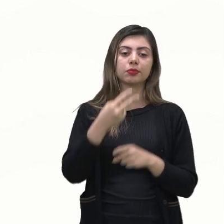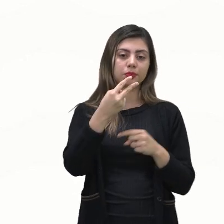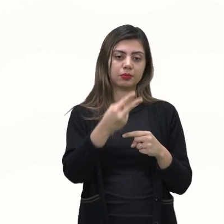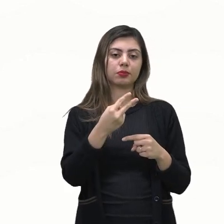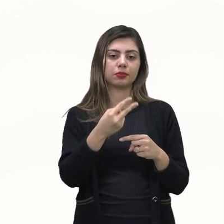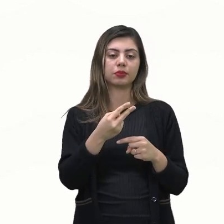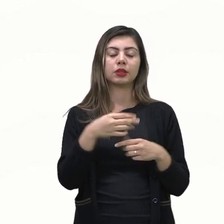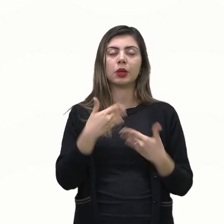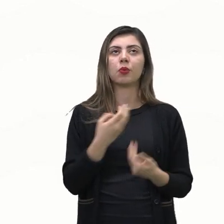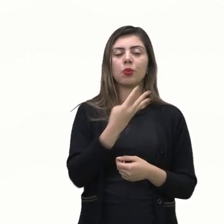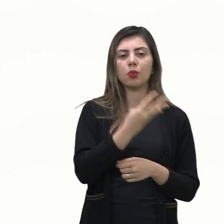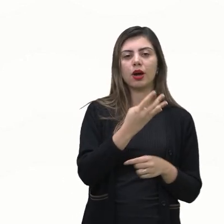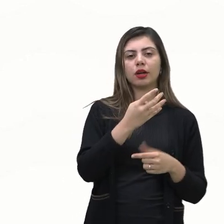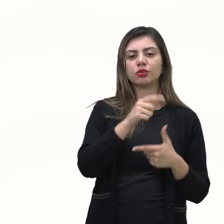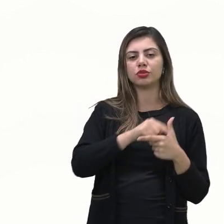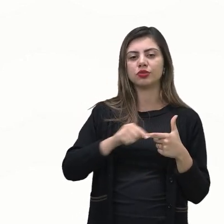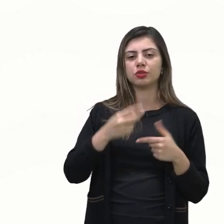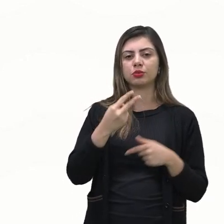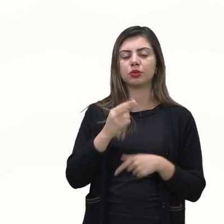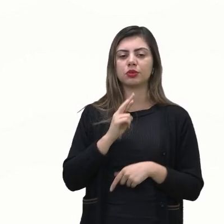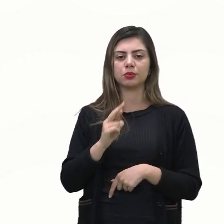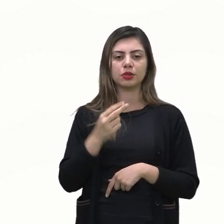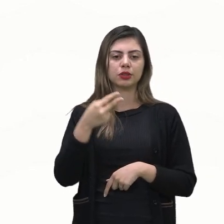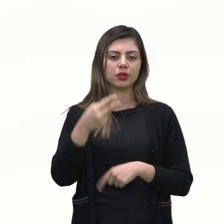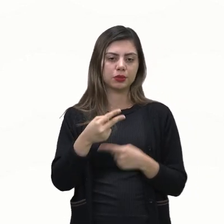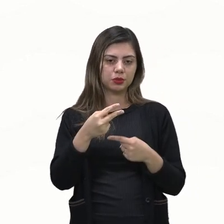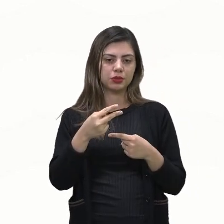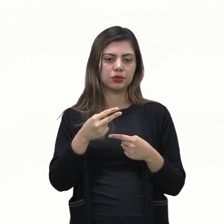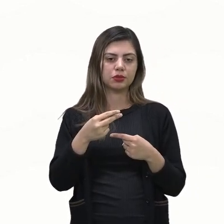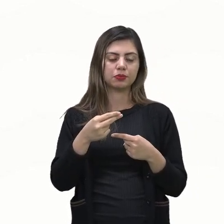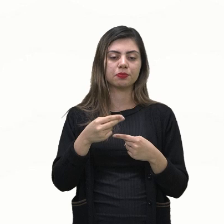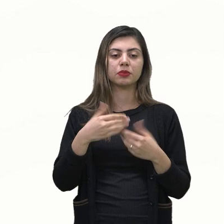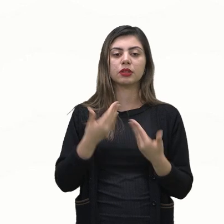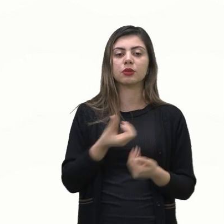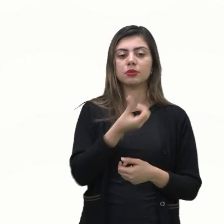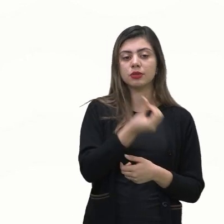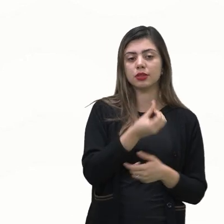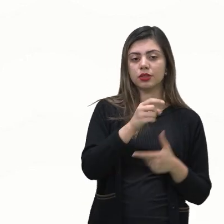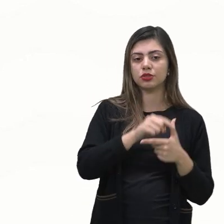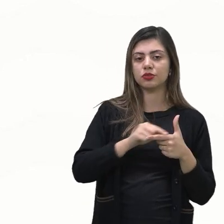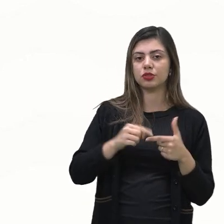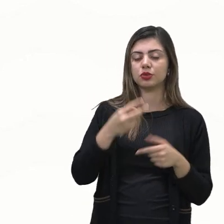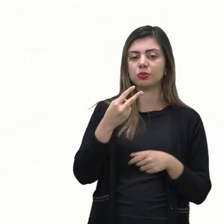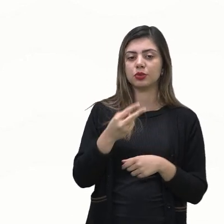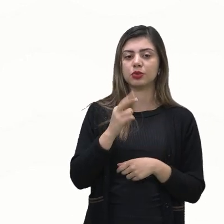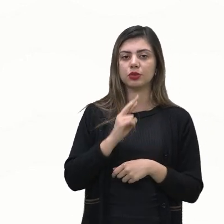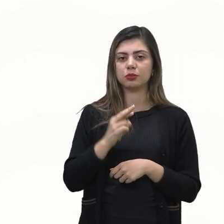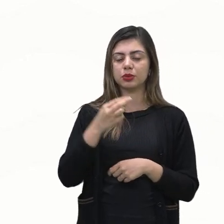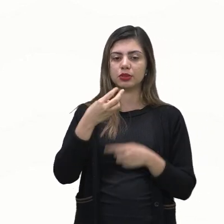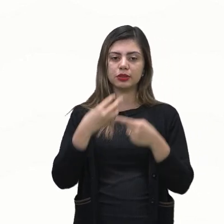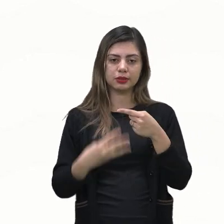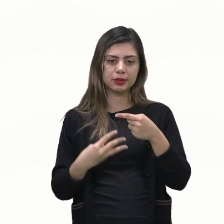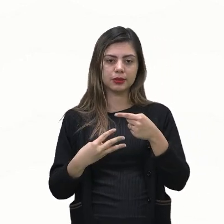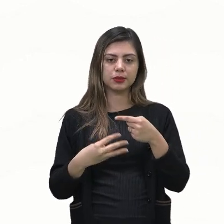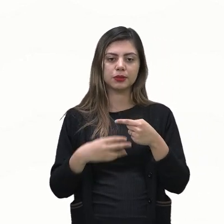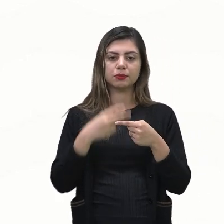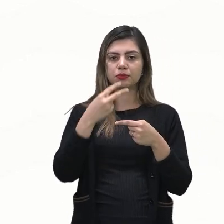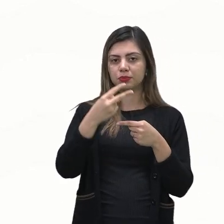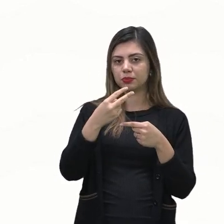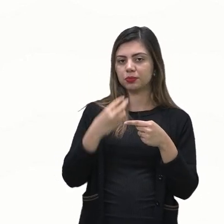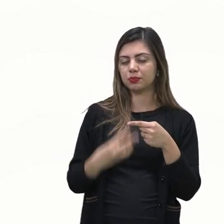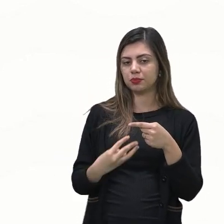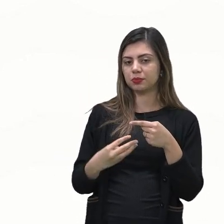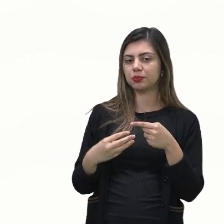4 dividido por 2 é 2 embaixo 6 dividido por 2 é 3 ou seja